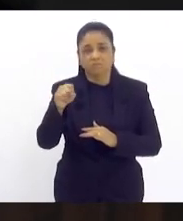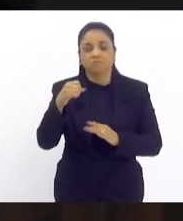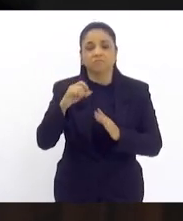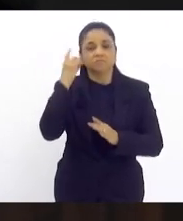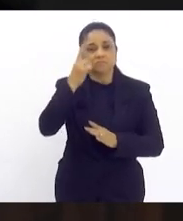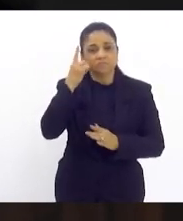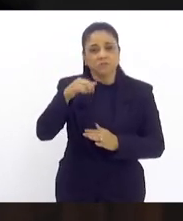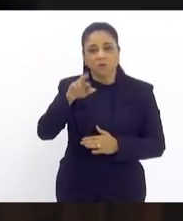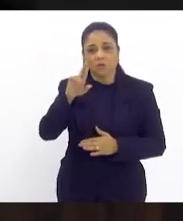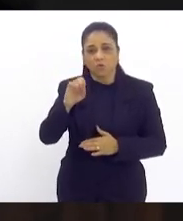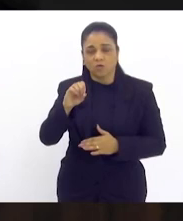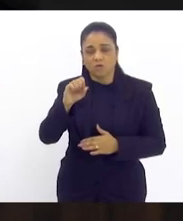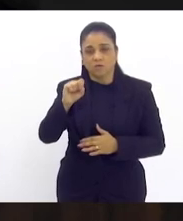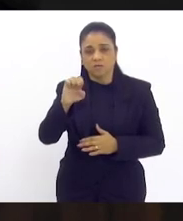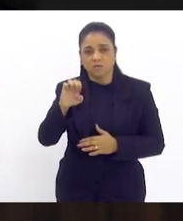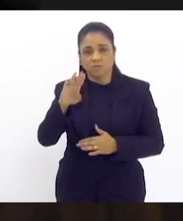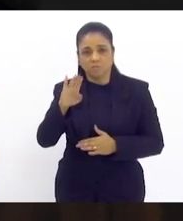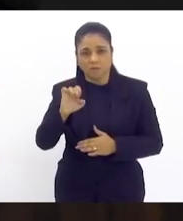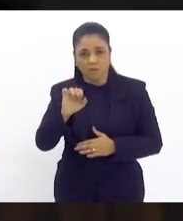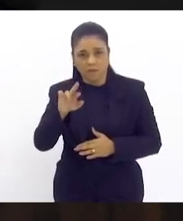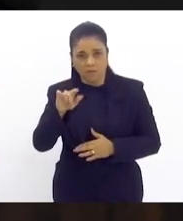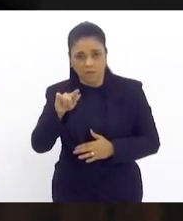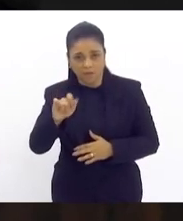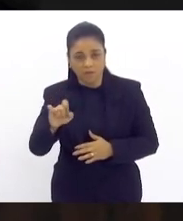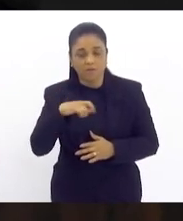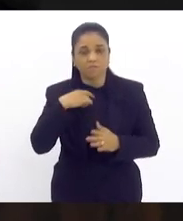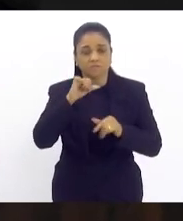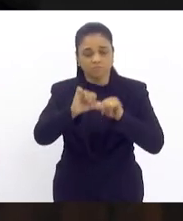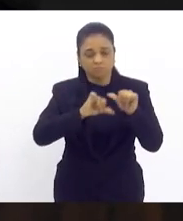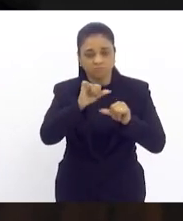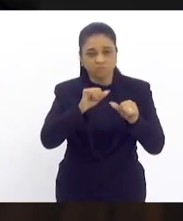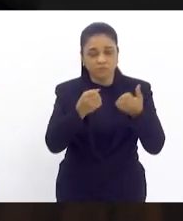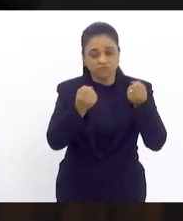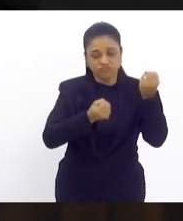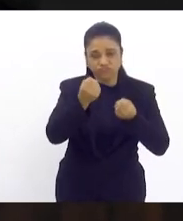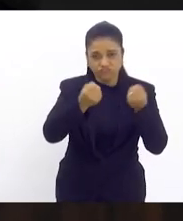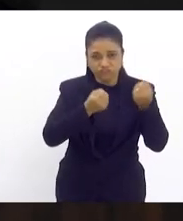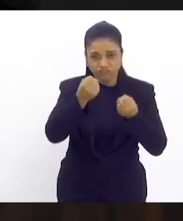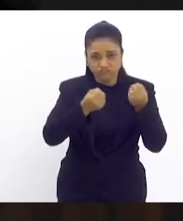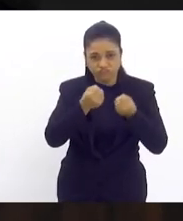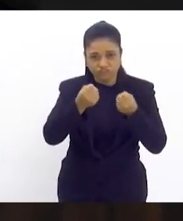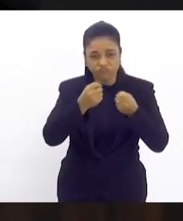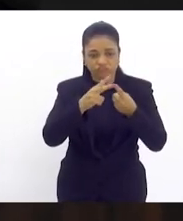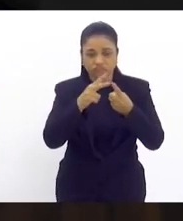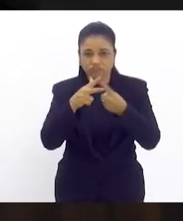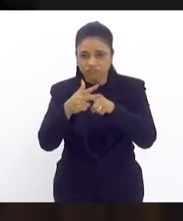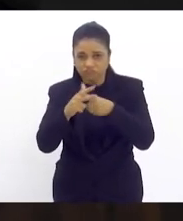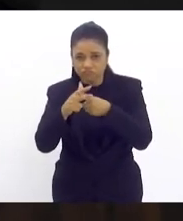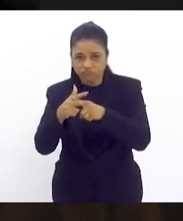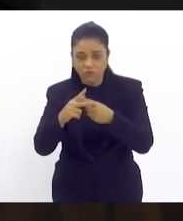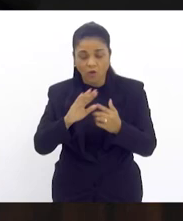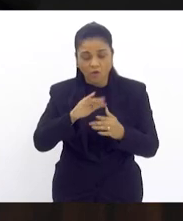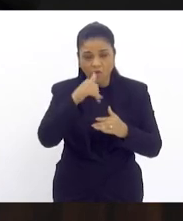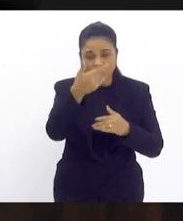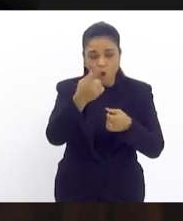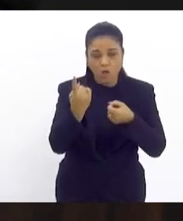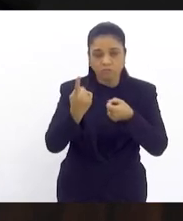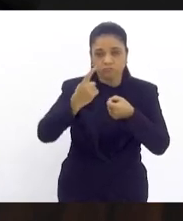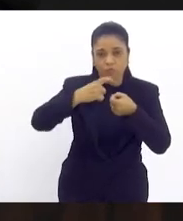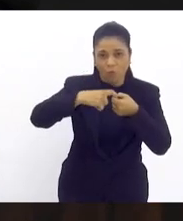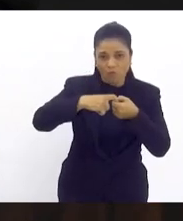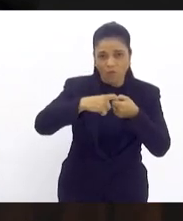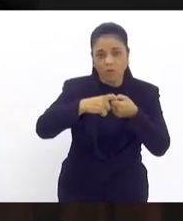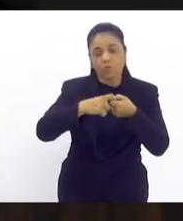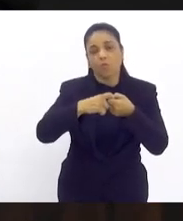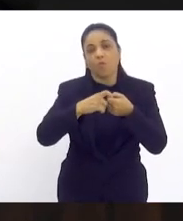deputado Rosenberg Reis, que dispõe sobre as revisões de veículo automotor fora das oficinas credenciadas ou